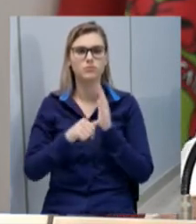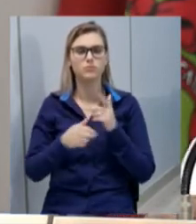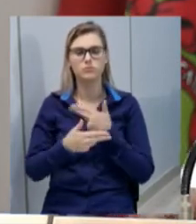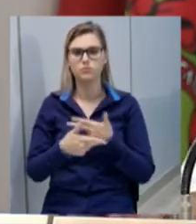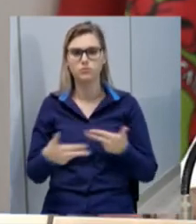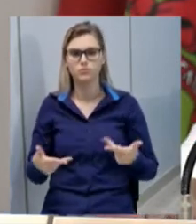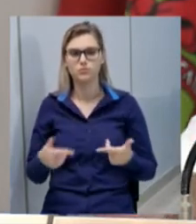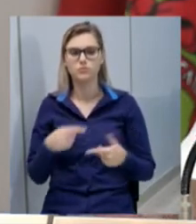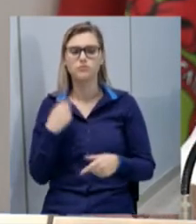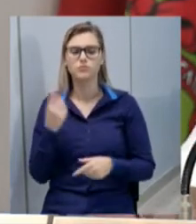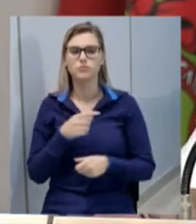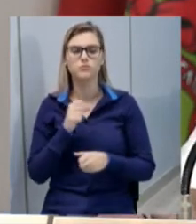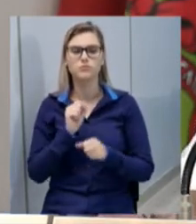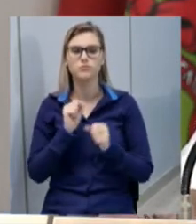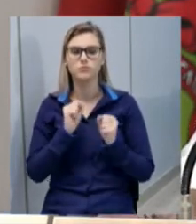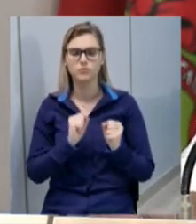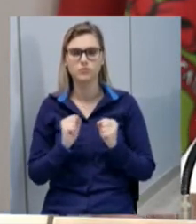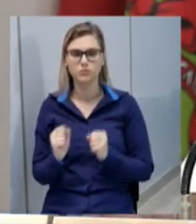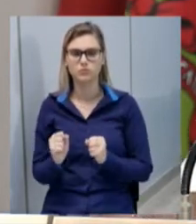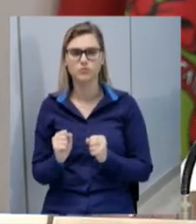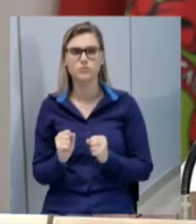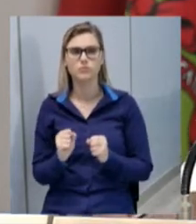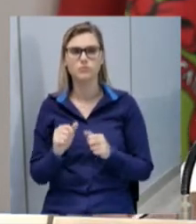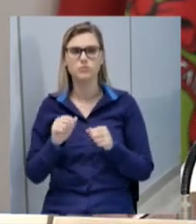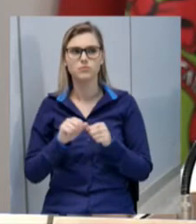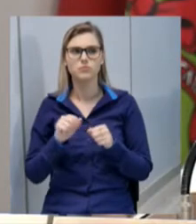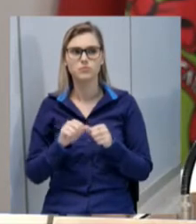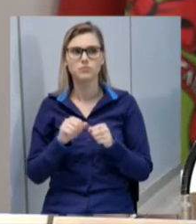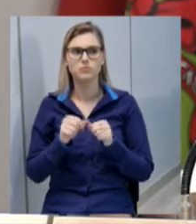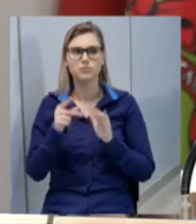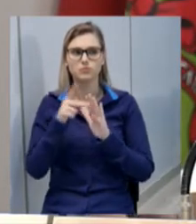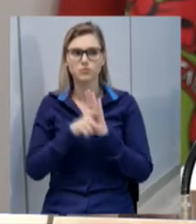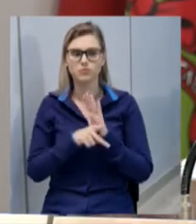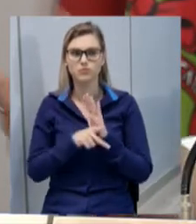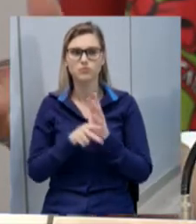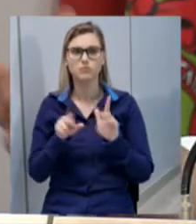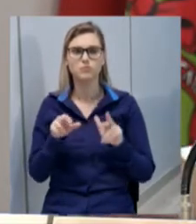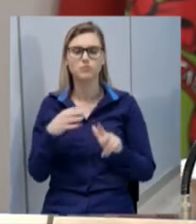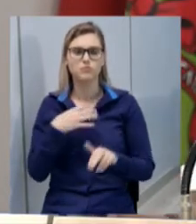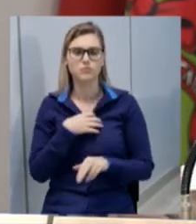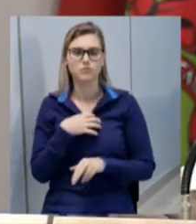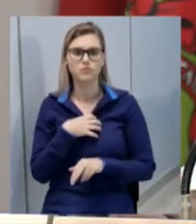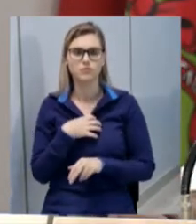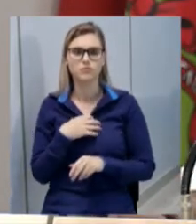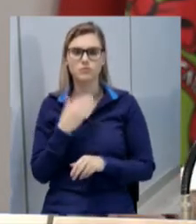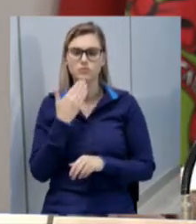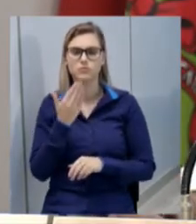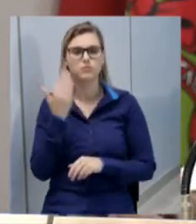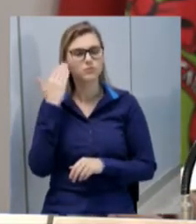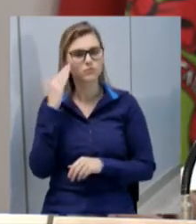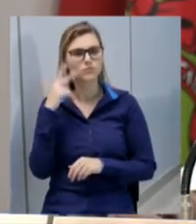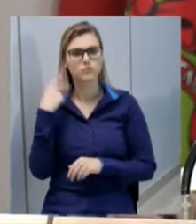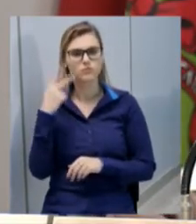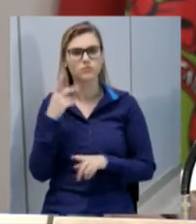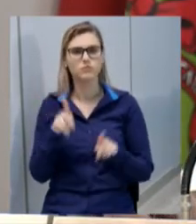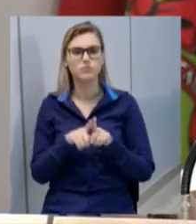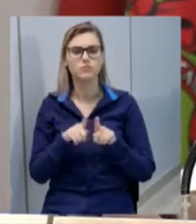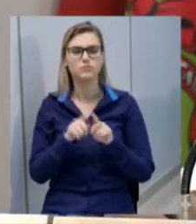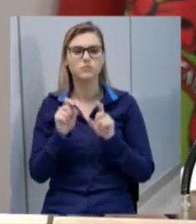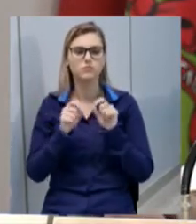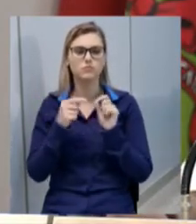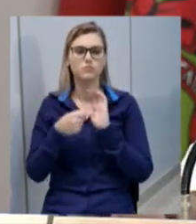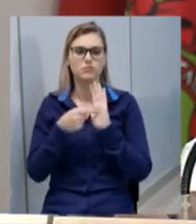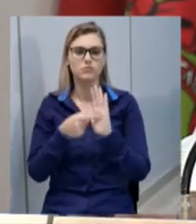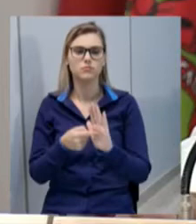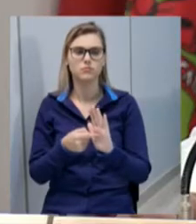que possamos fazer esse projeto nesse sentido pedir compreensão dos vereadores também que apresentamos